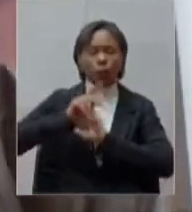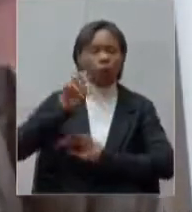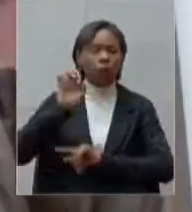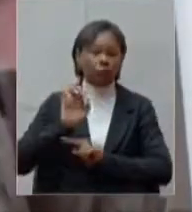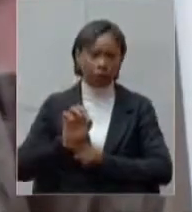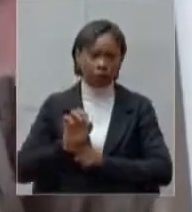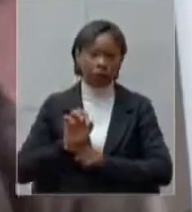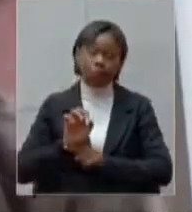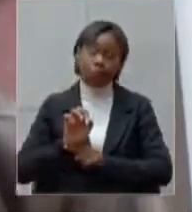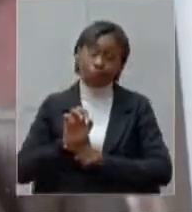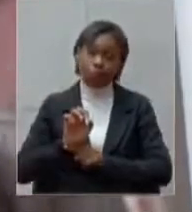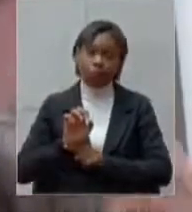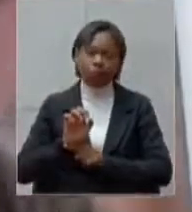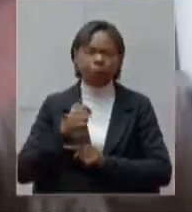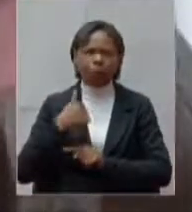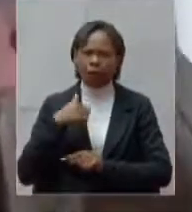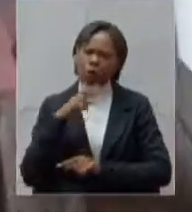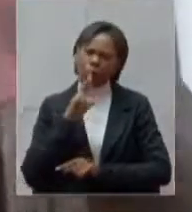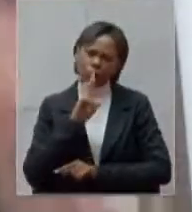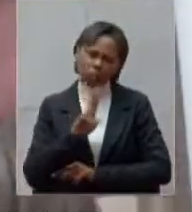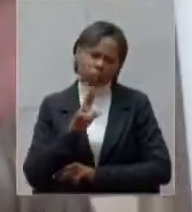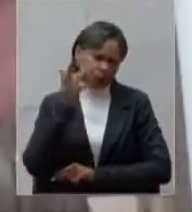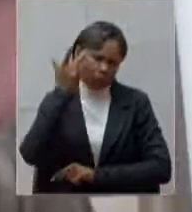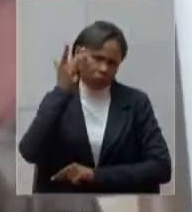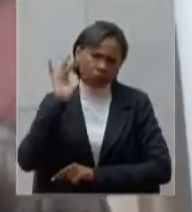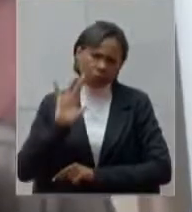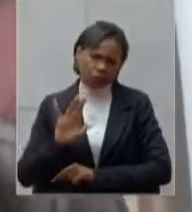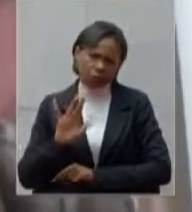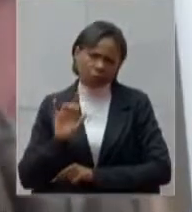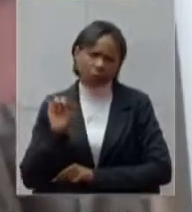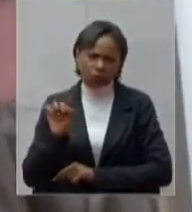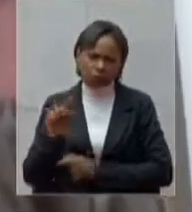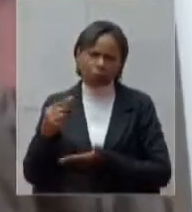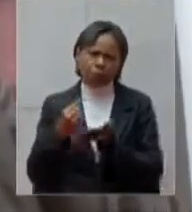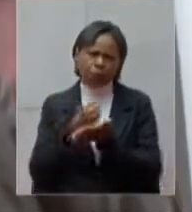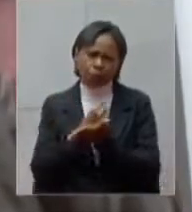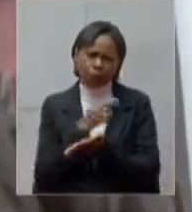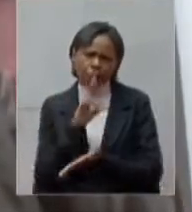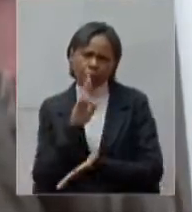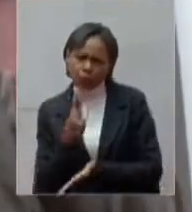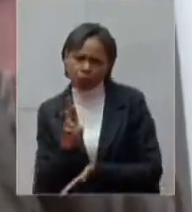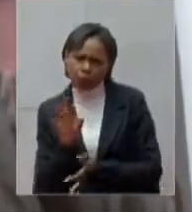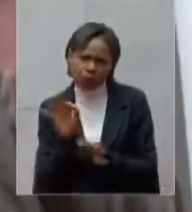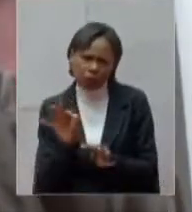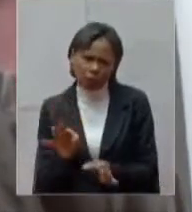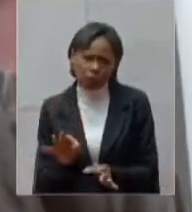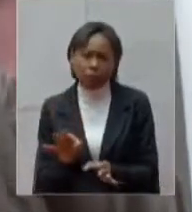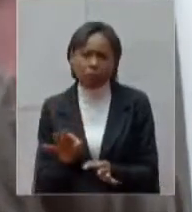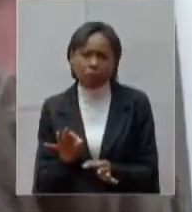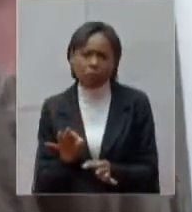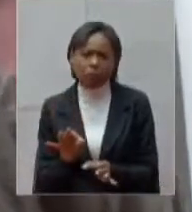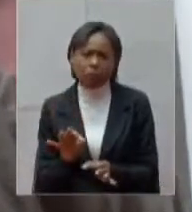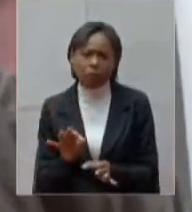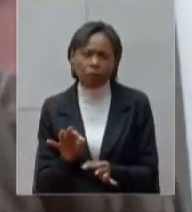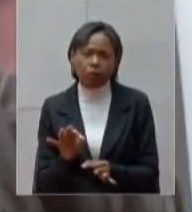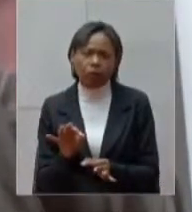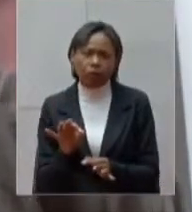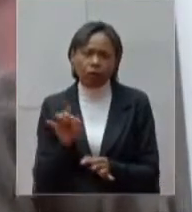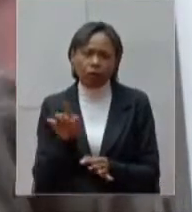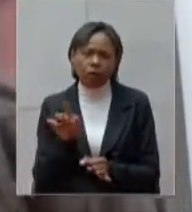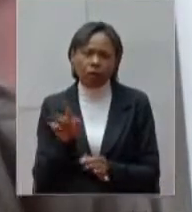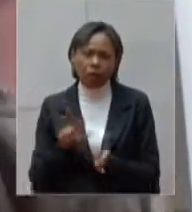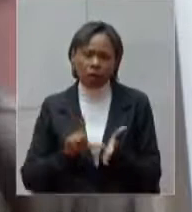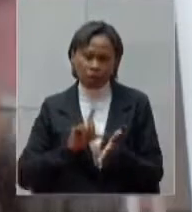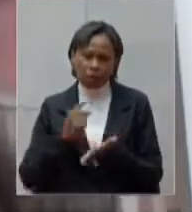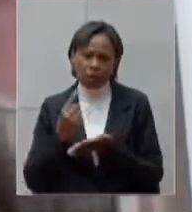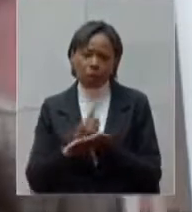eu acho que não sei se consegui responder a vossa excelência a inquisição a pergunta feita